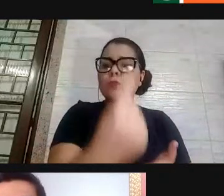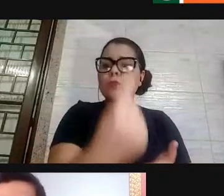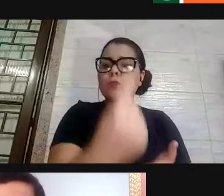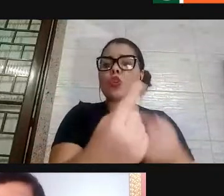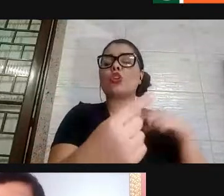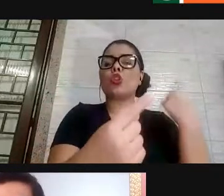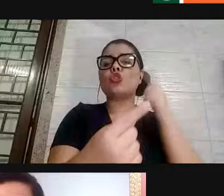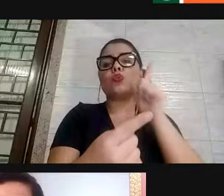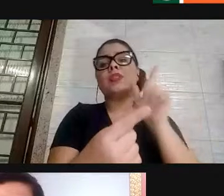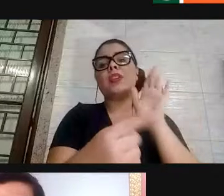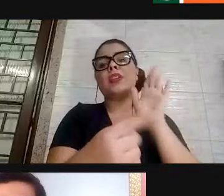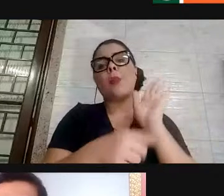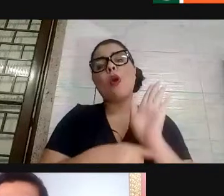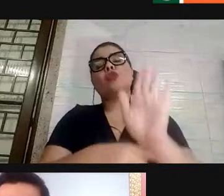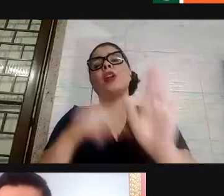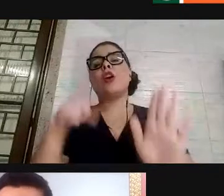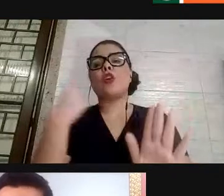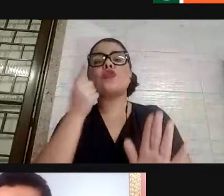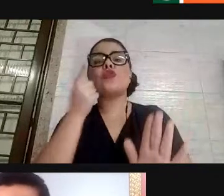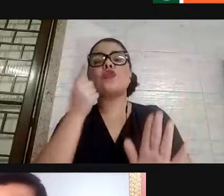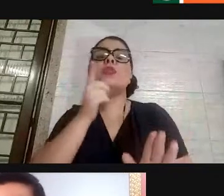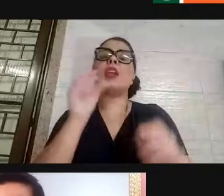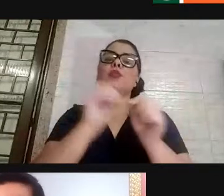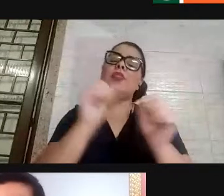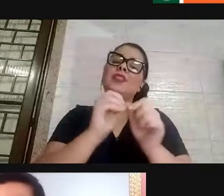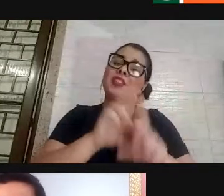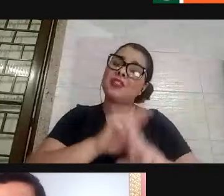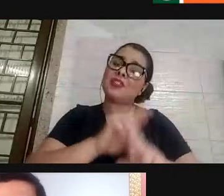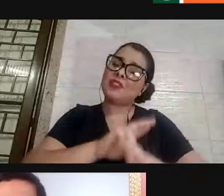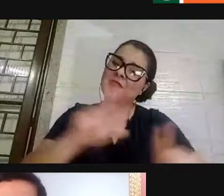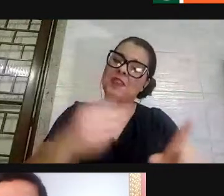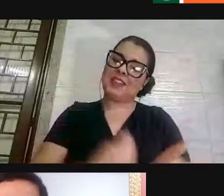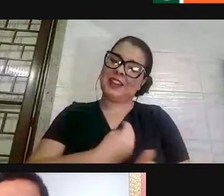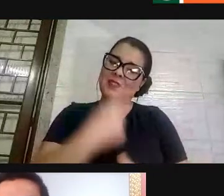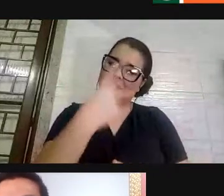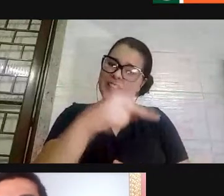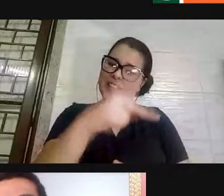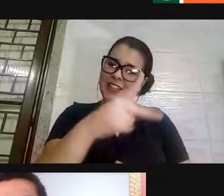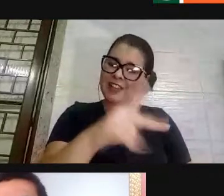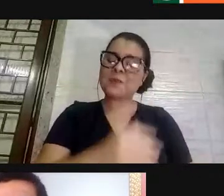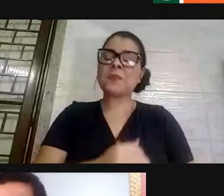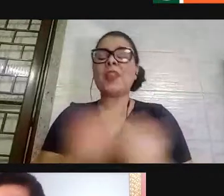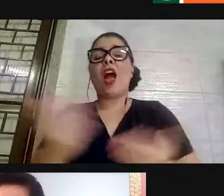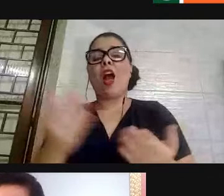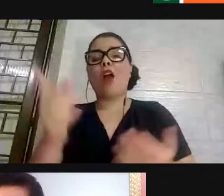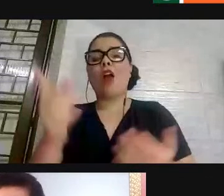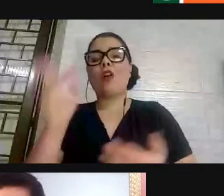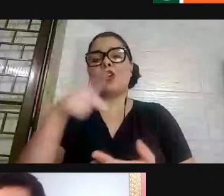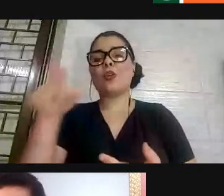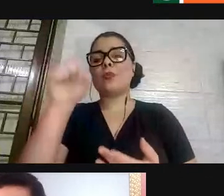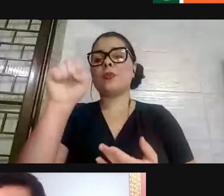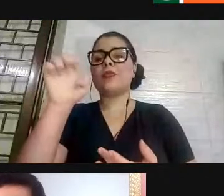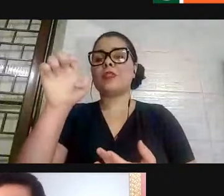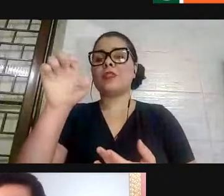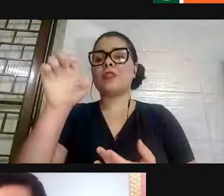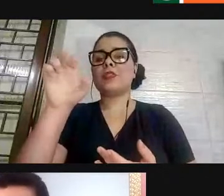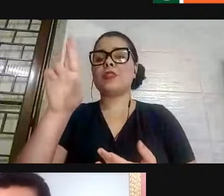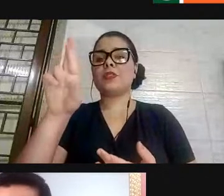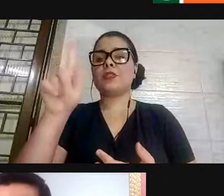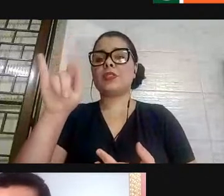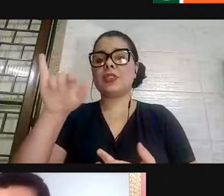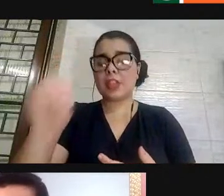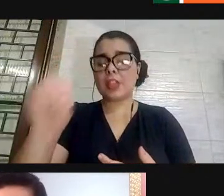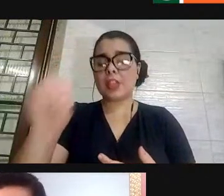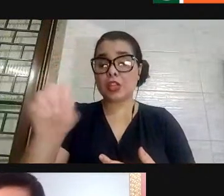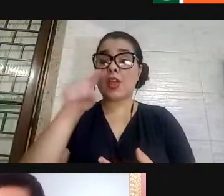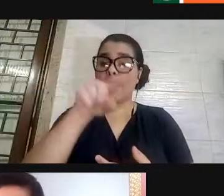E agora com a palavra se conseguir, o professor Sérgio, que é um dos integrantes lá da... Ele